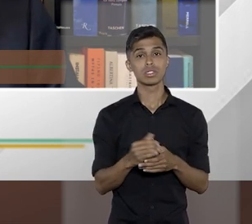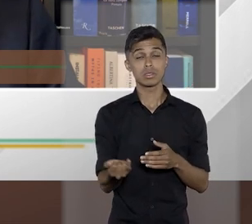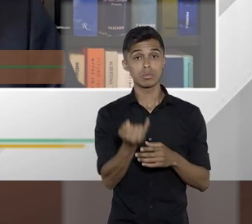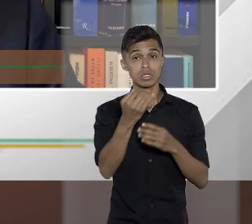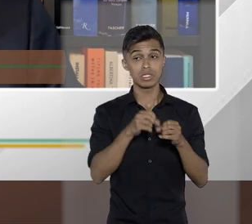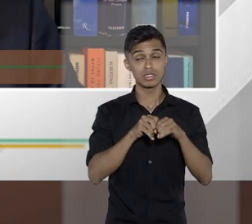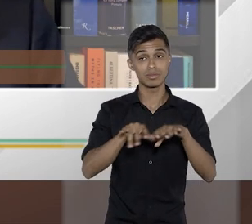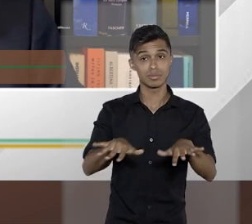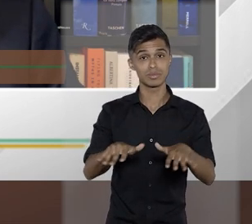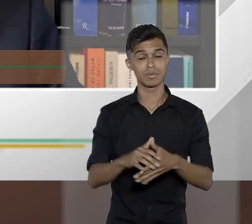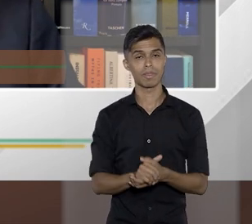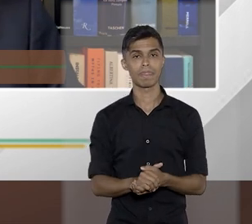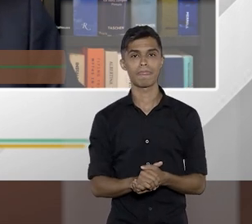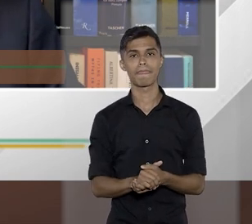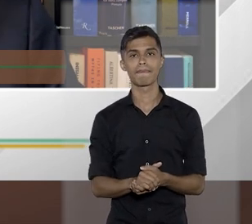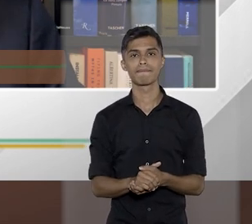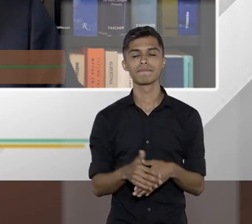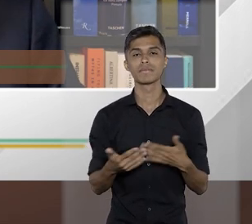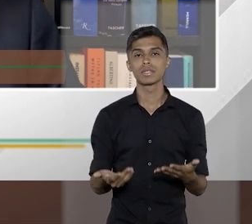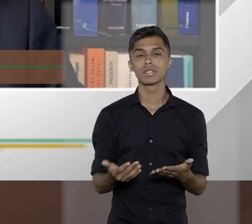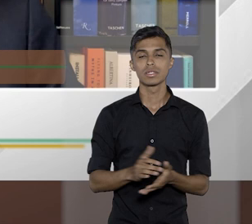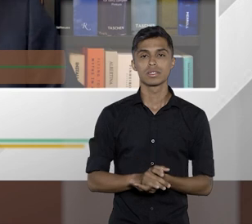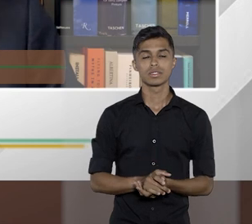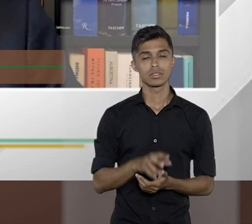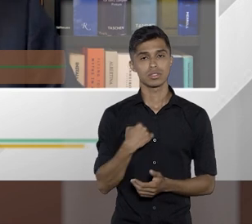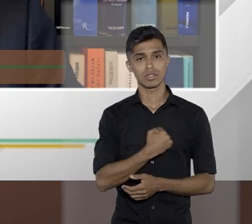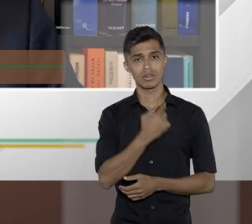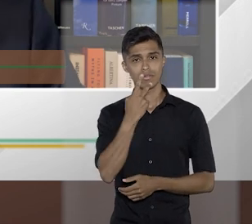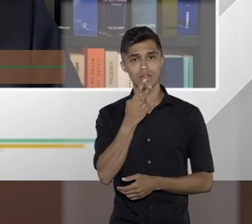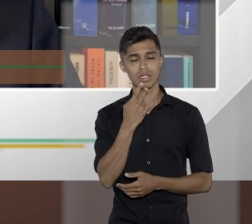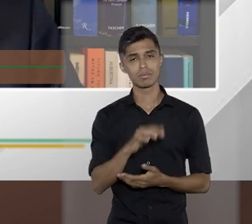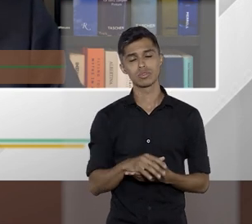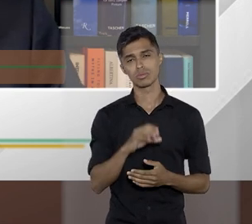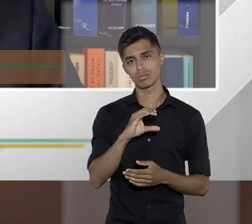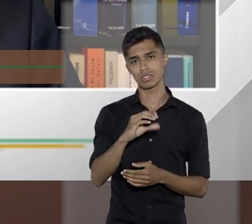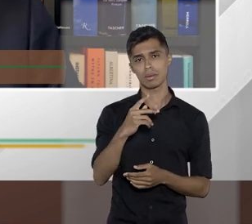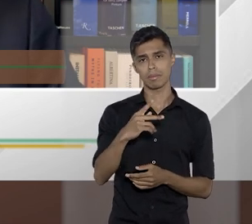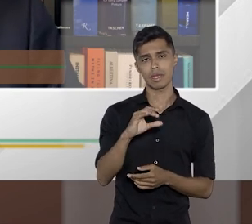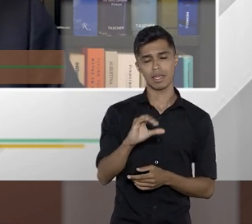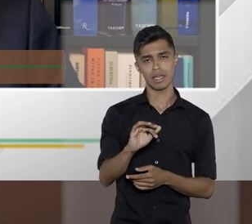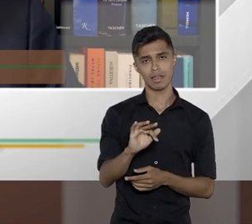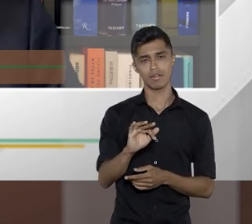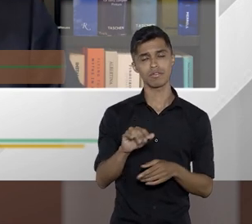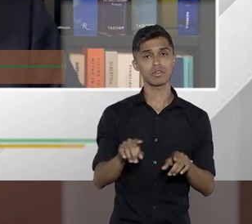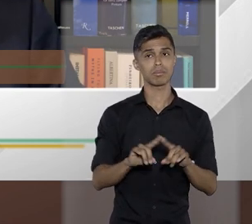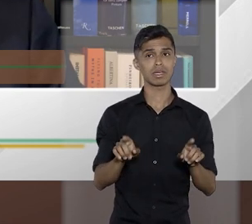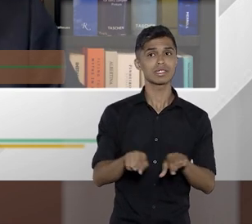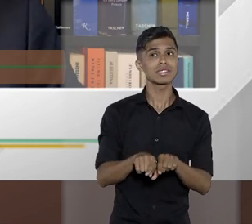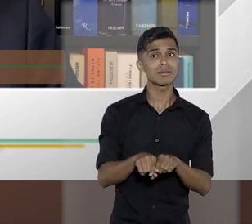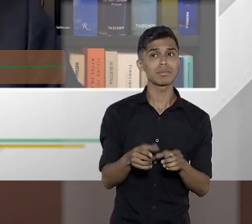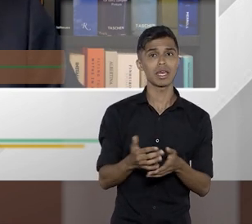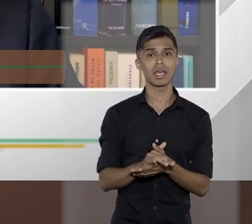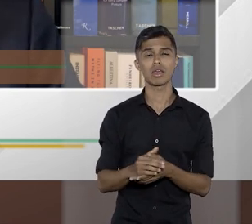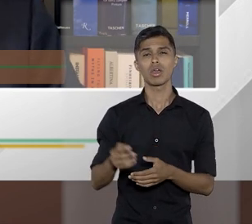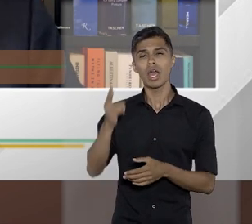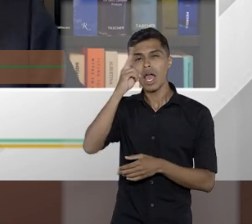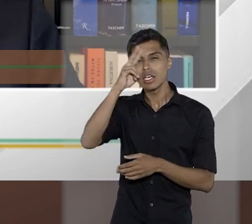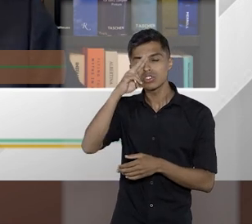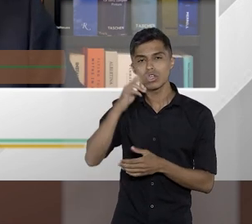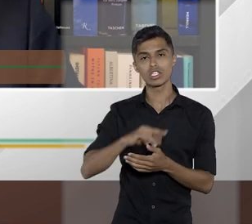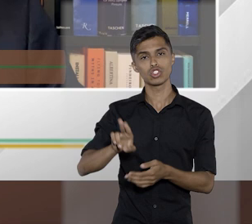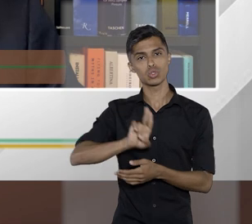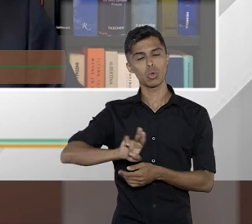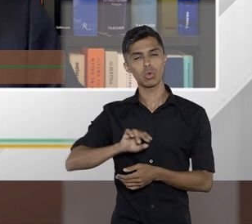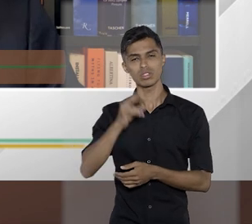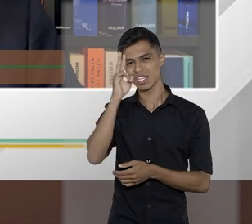podem ser vazados. É claro que a gente não fala tão somente do vazamento de um CPF, mas, por exemplo, de um histórico de consumo, de um histórico